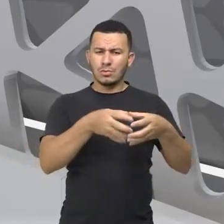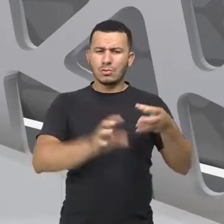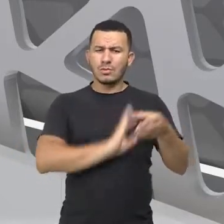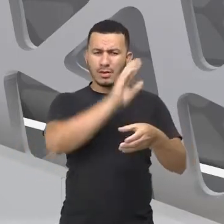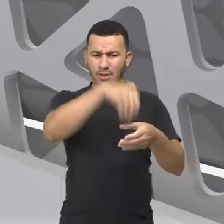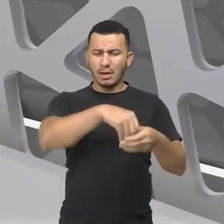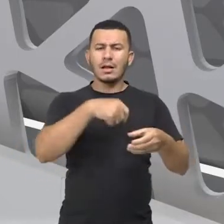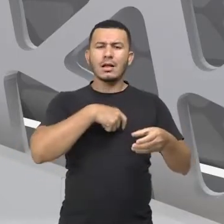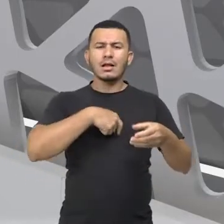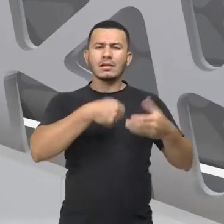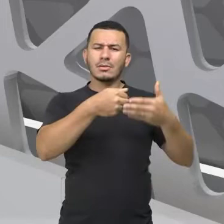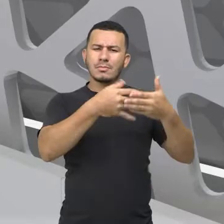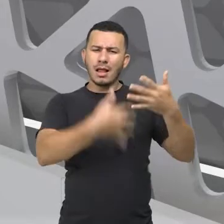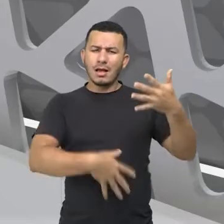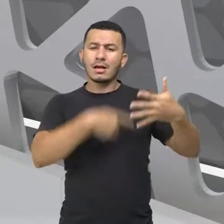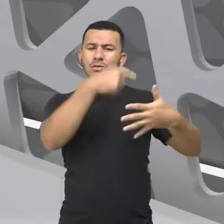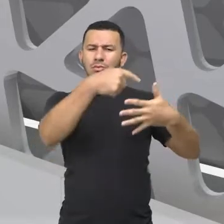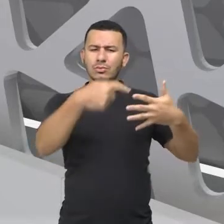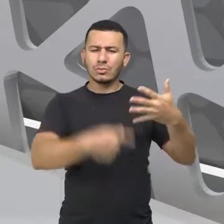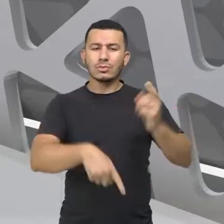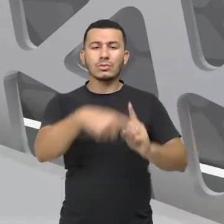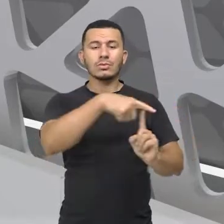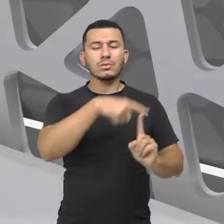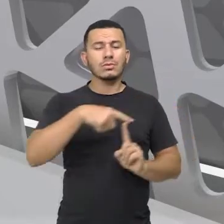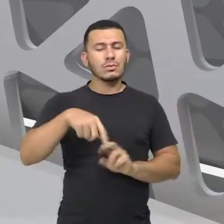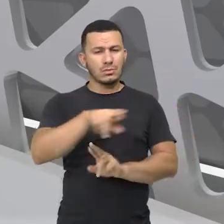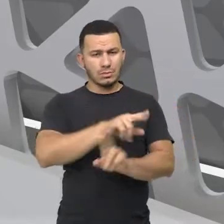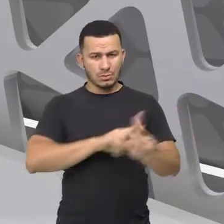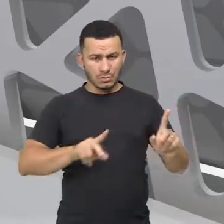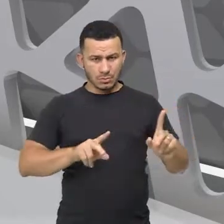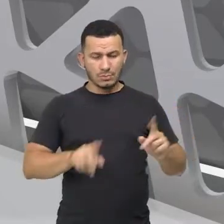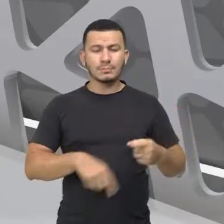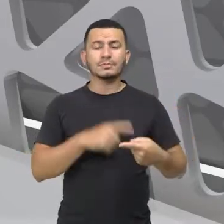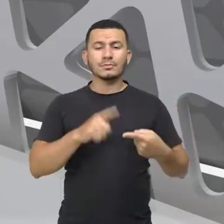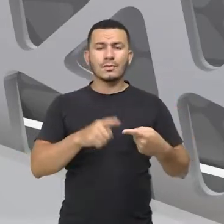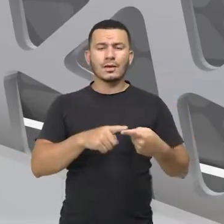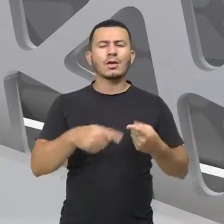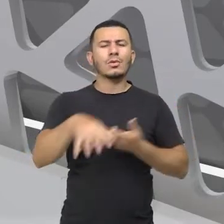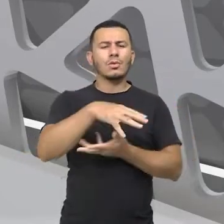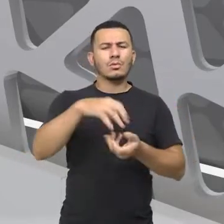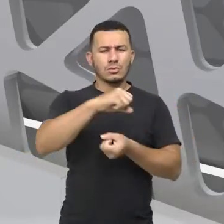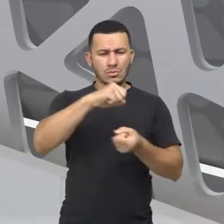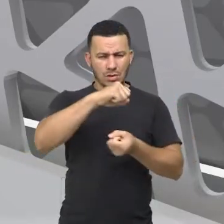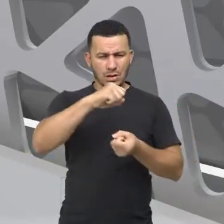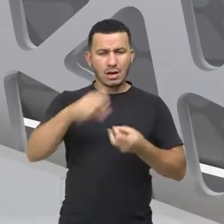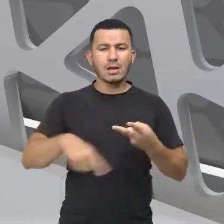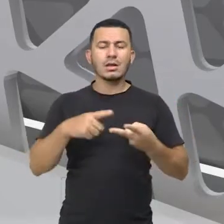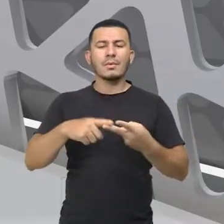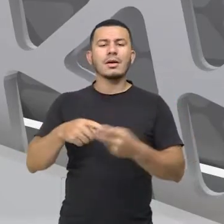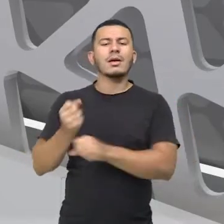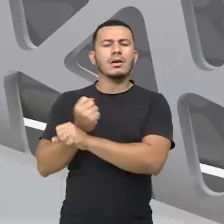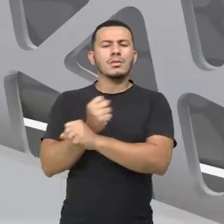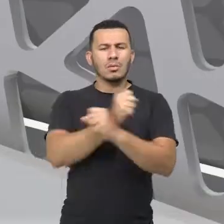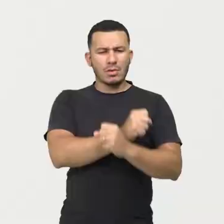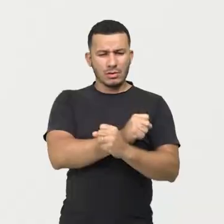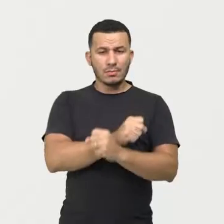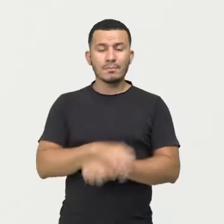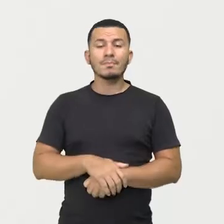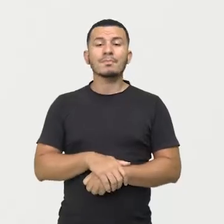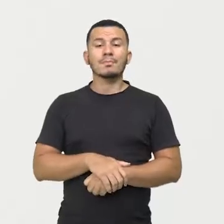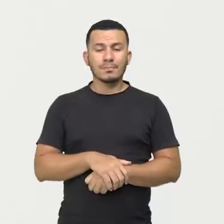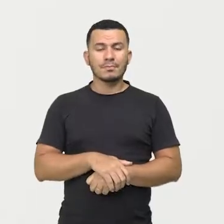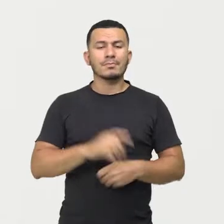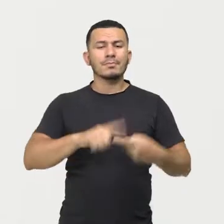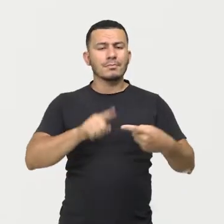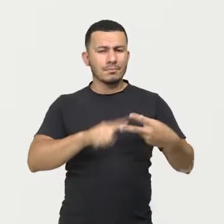existem diversos tipos. Então, a gente tem o uso sustentável e também tem a proteção integral. E eles